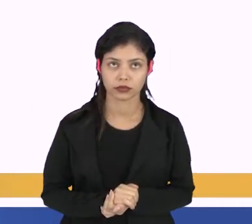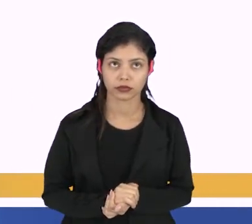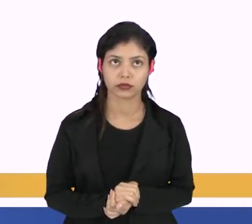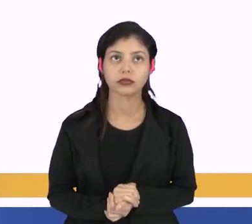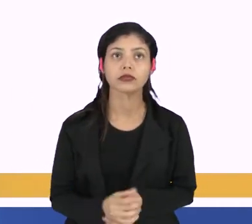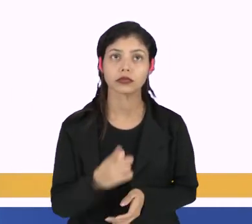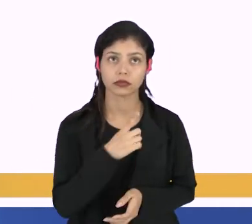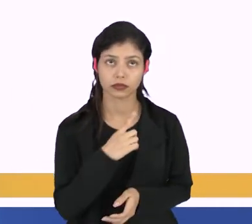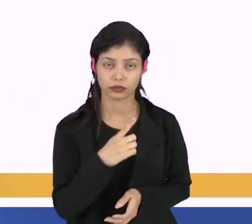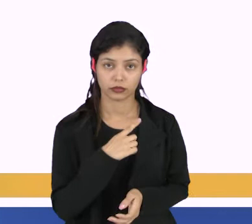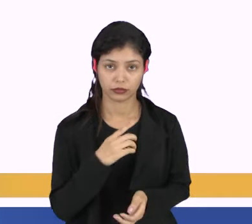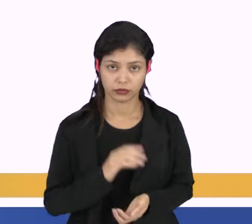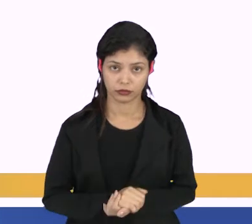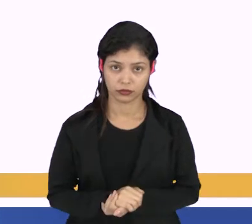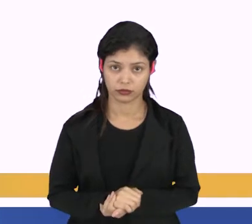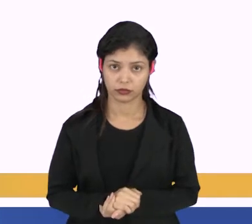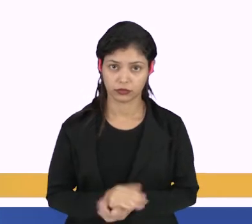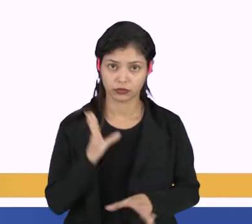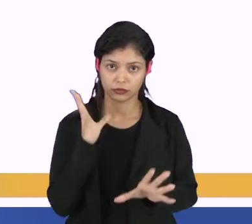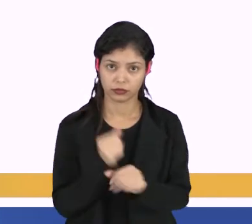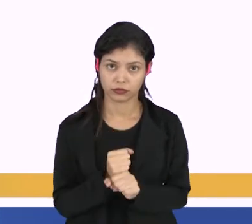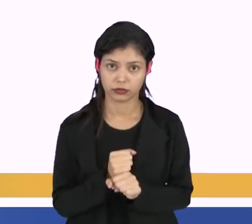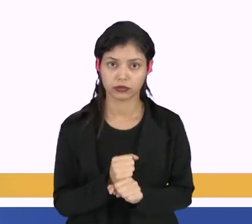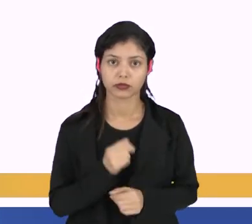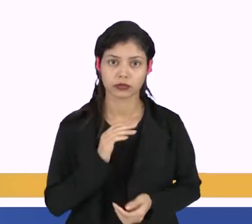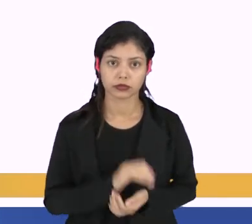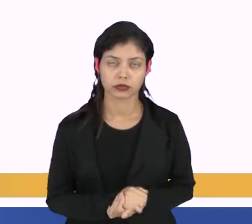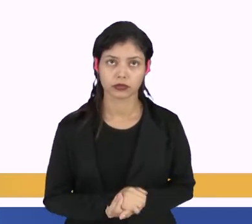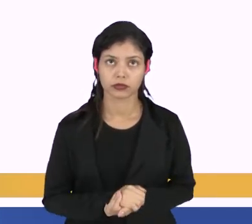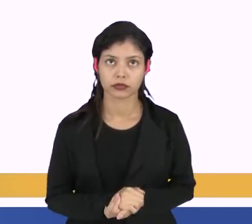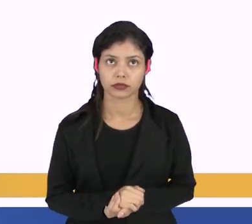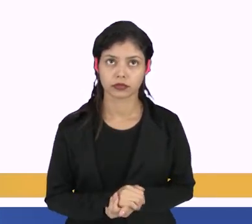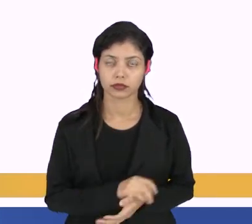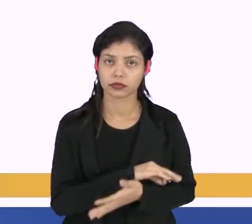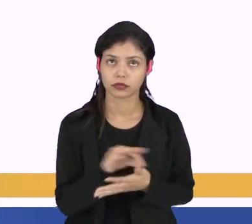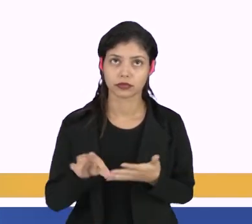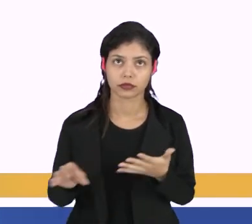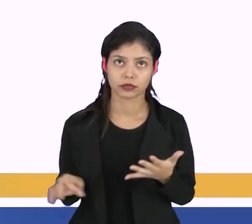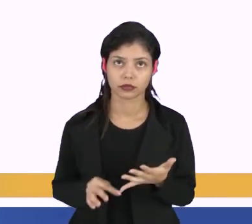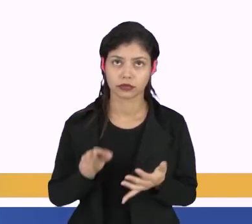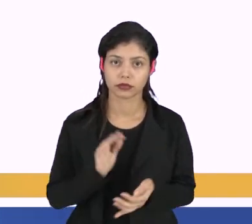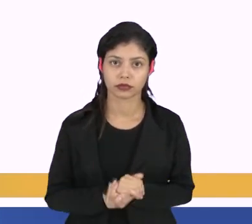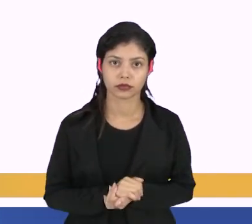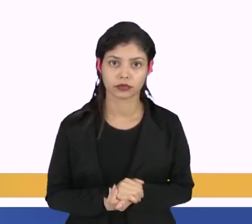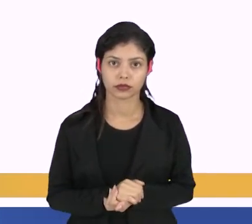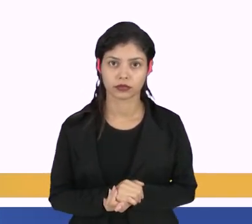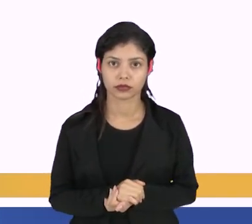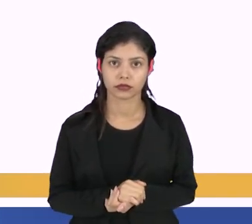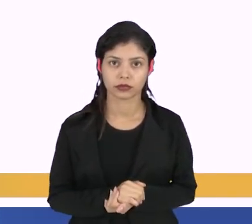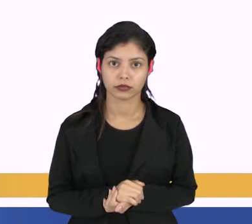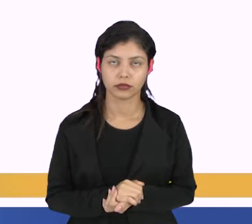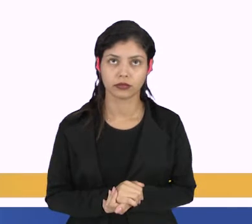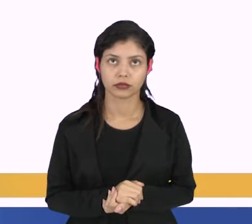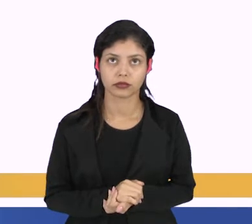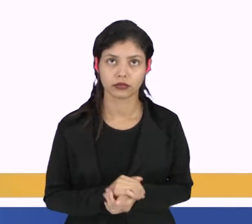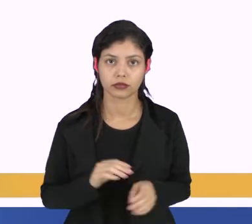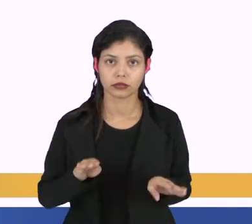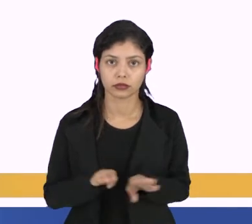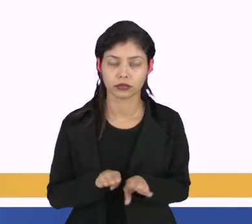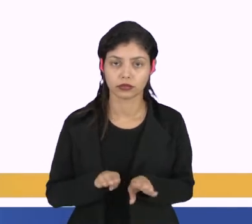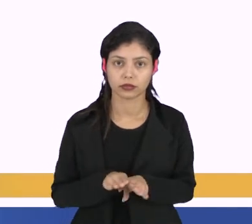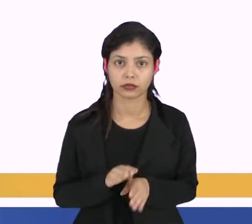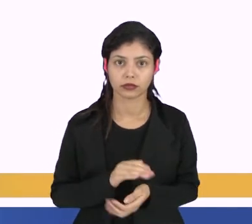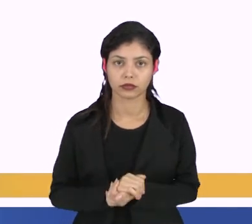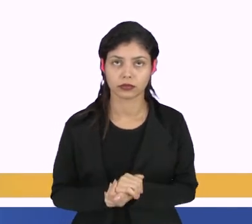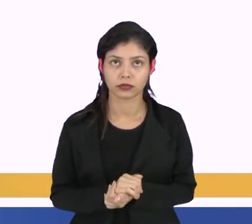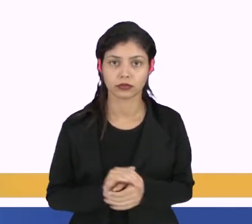é obtido por meio da soma dos produtos dos elementos correspondentes da enésima linha de A pelos elementos